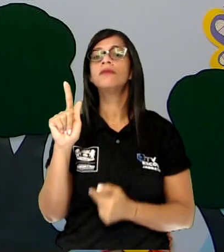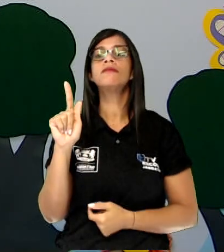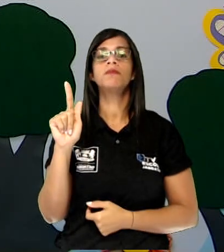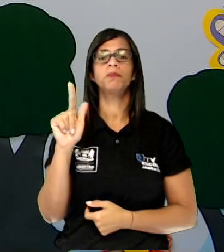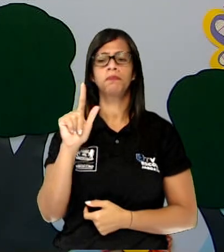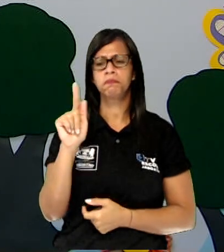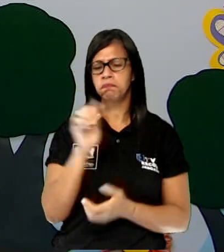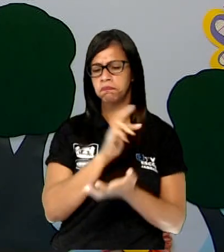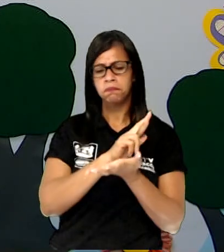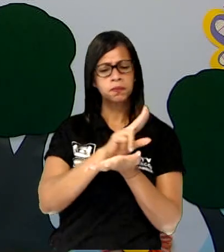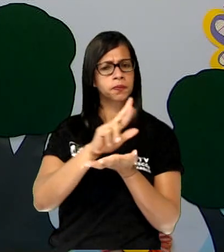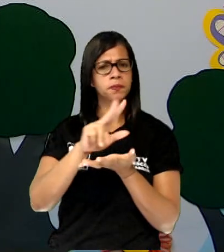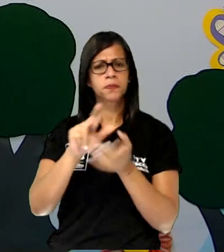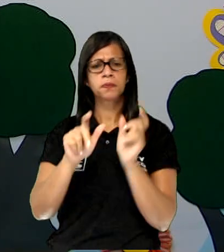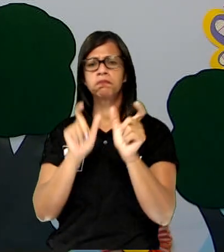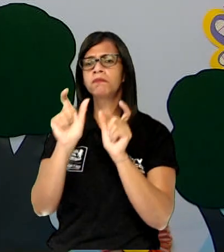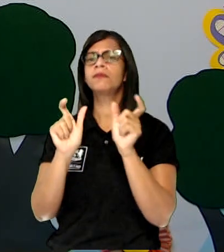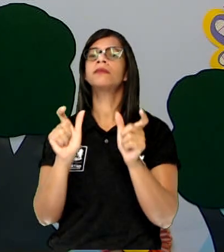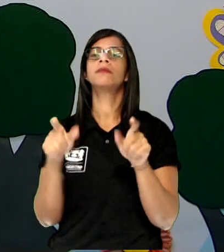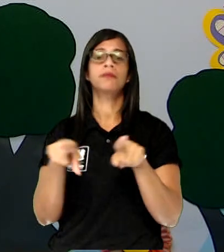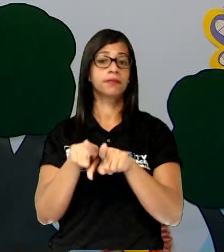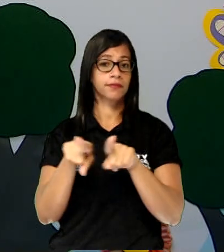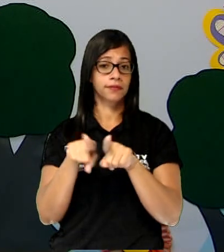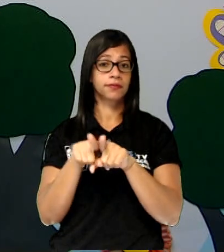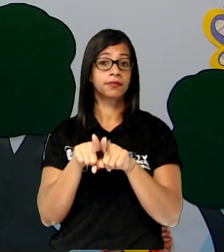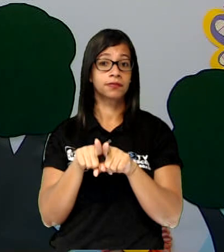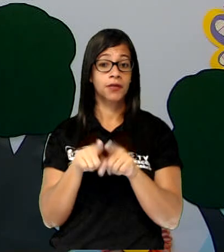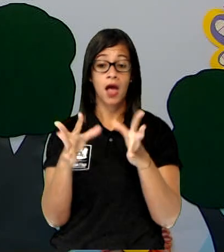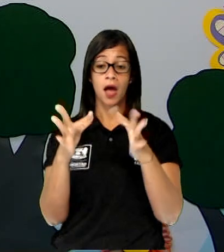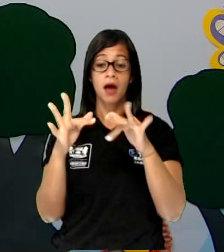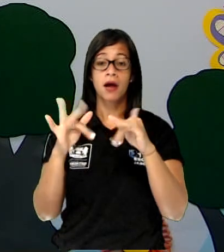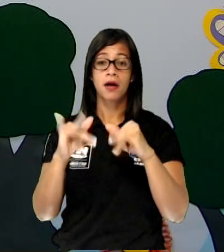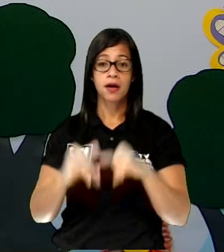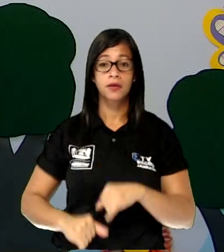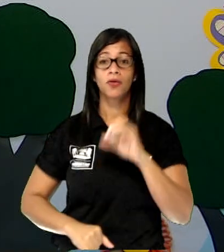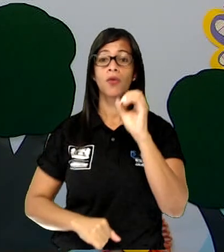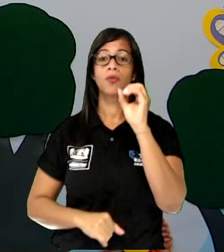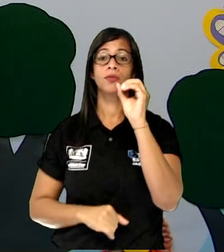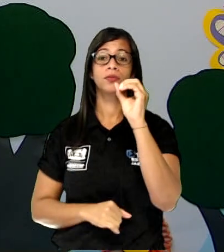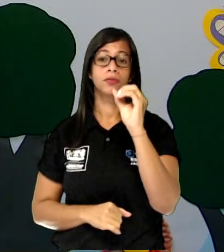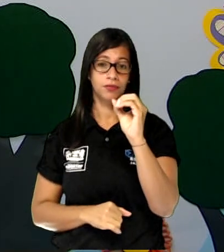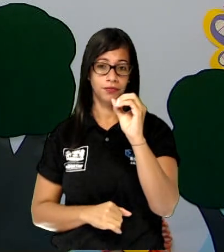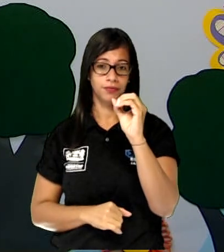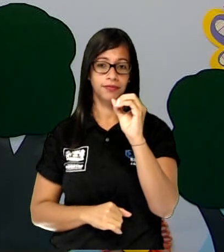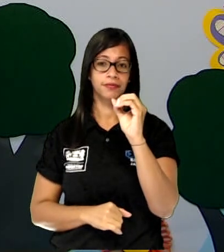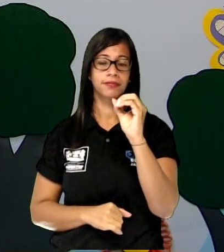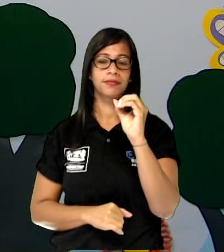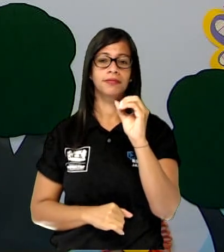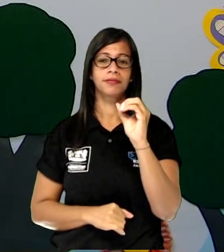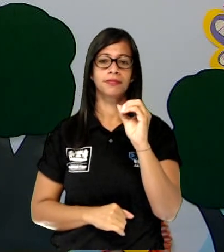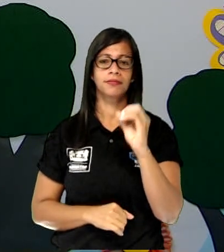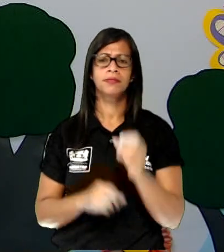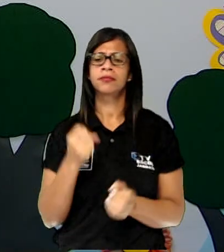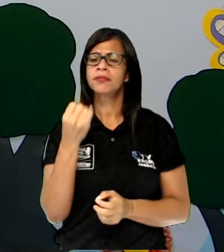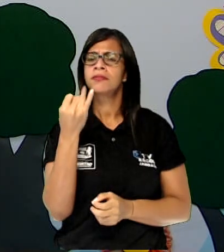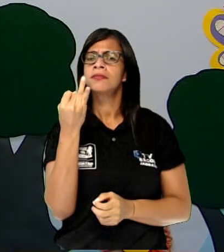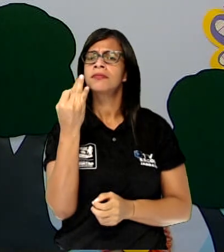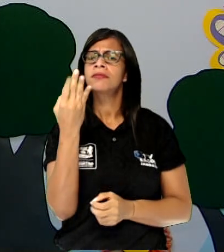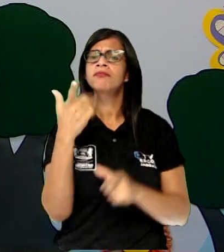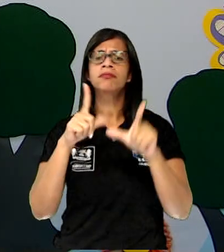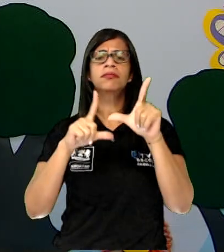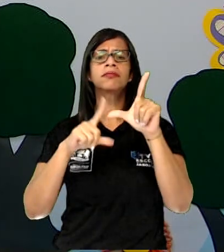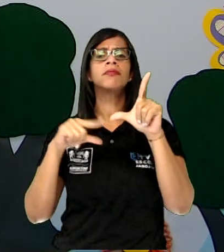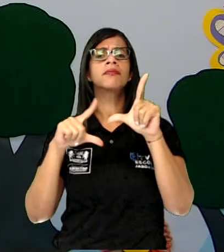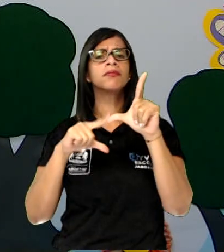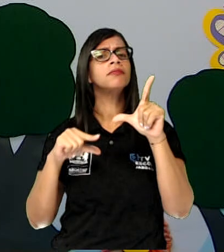Guilherme, não é? E termina com a letra O. Quantas letras tem a palavra